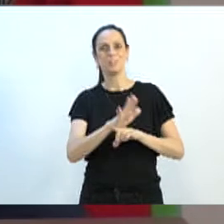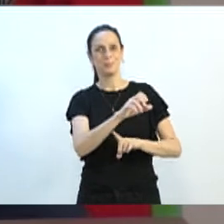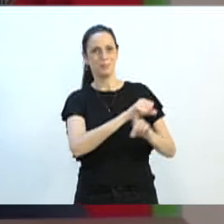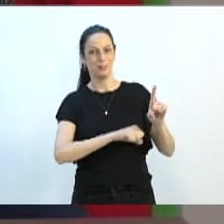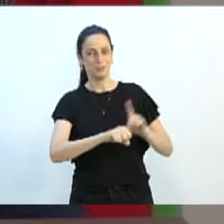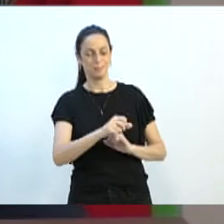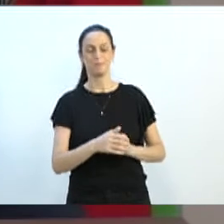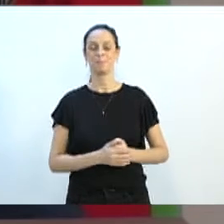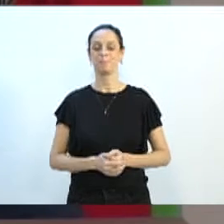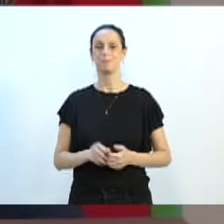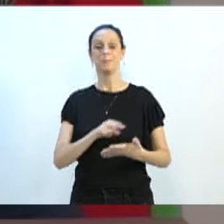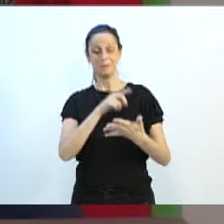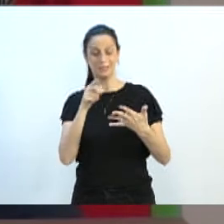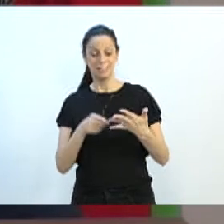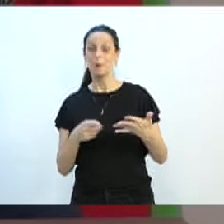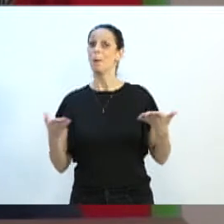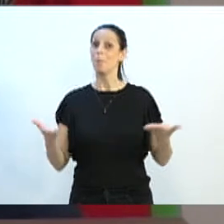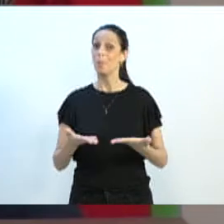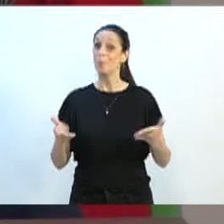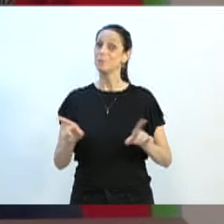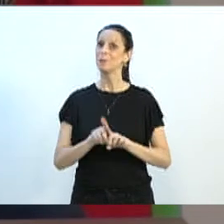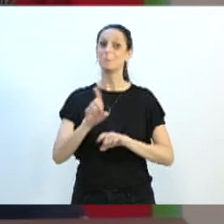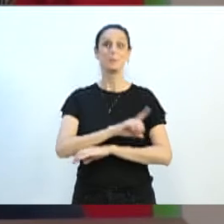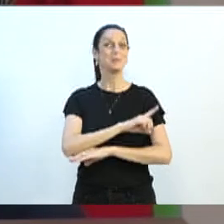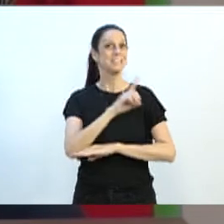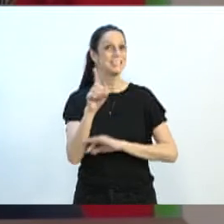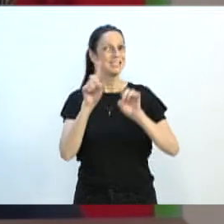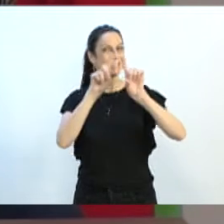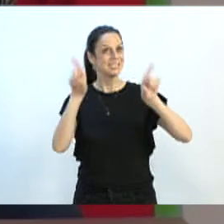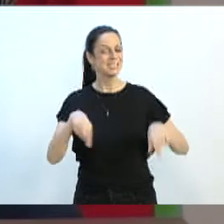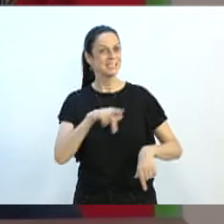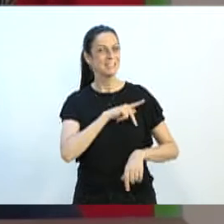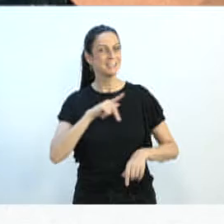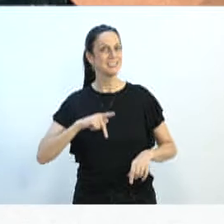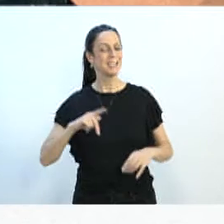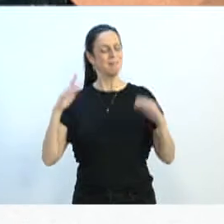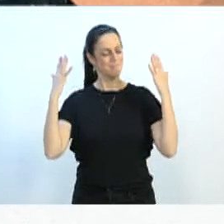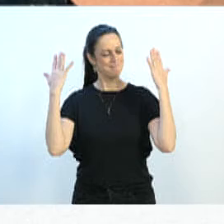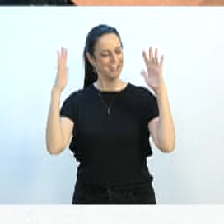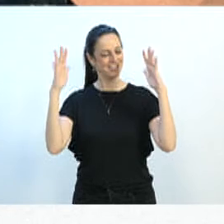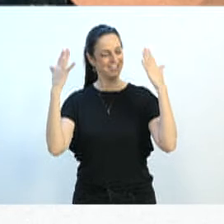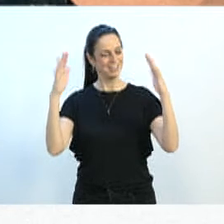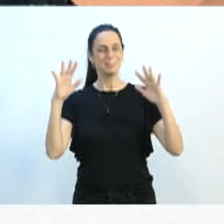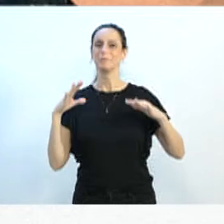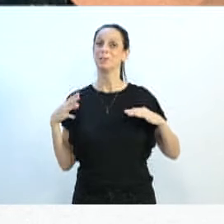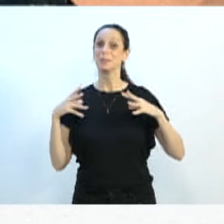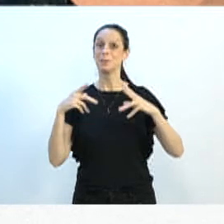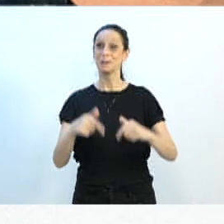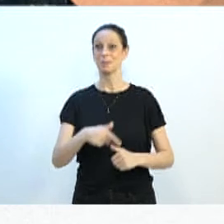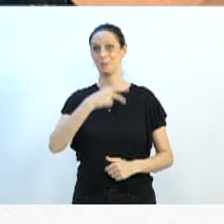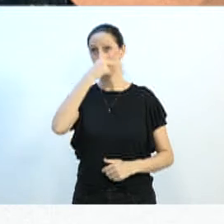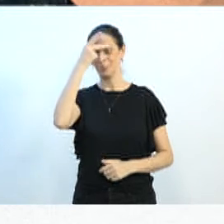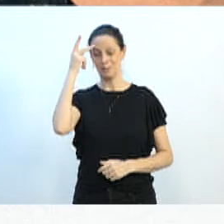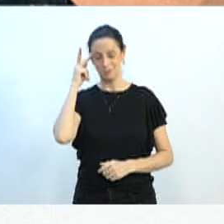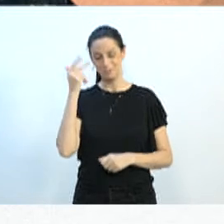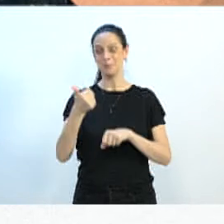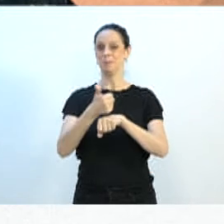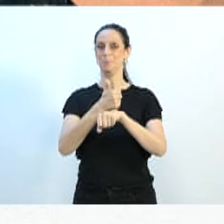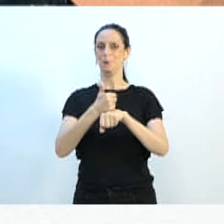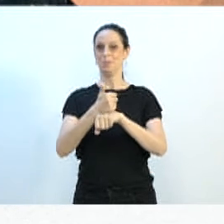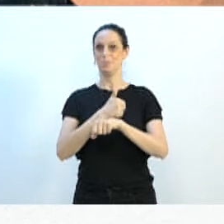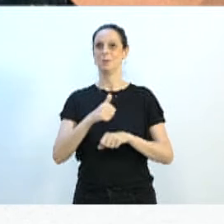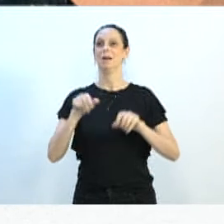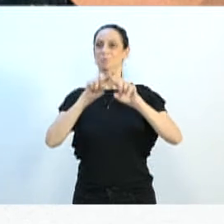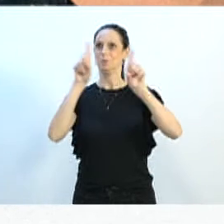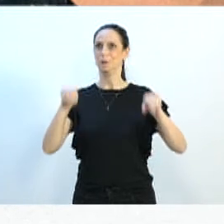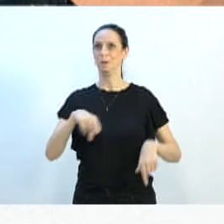público, de uma forma muito especial, e parabenizar todos os servidores públicos da nossa cidade. E também, de